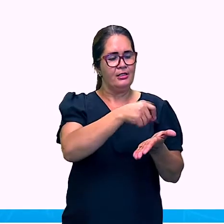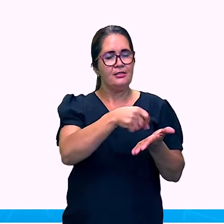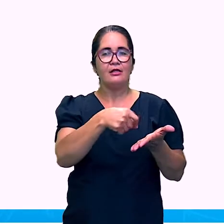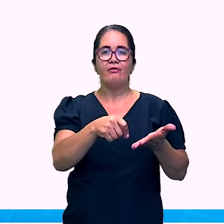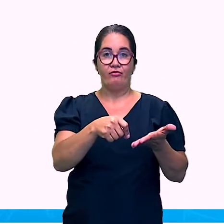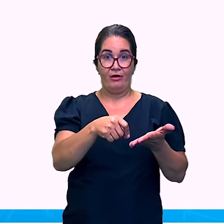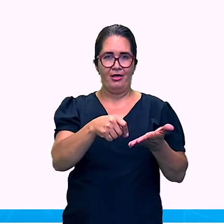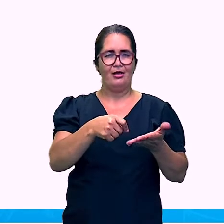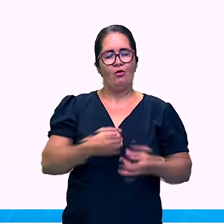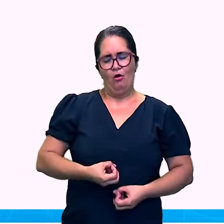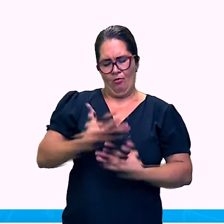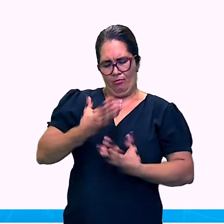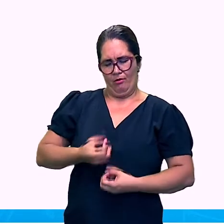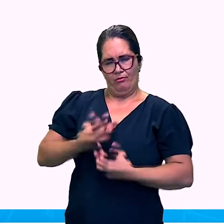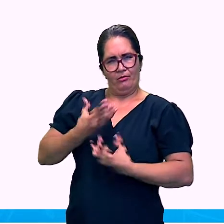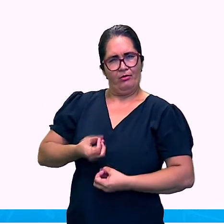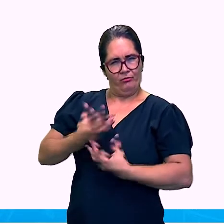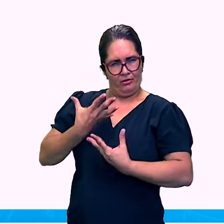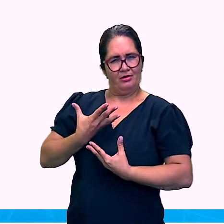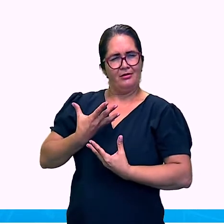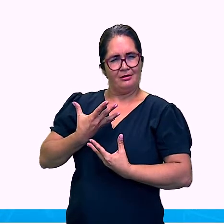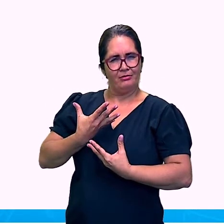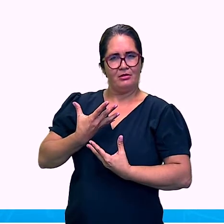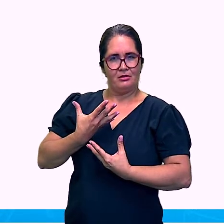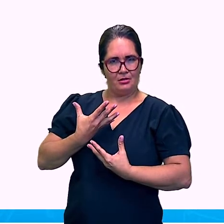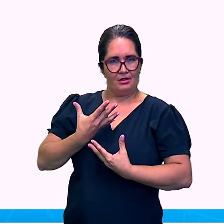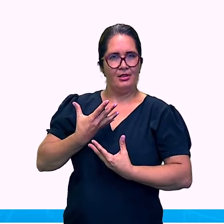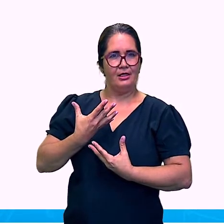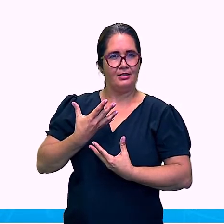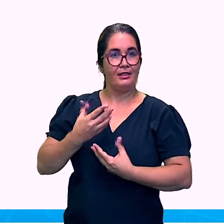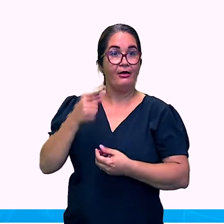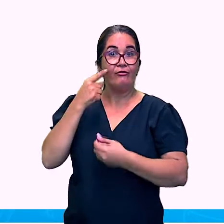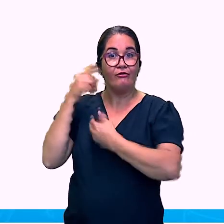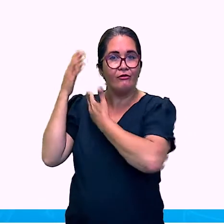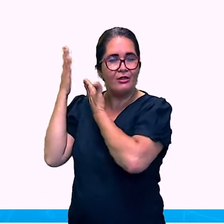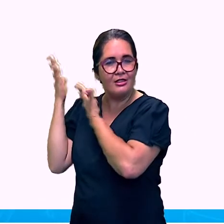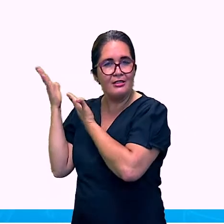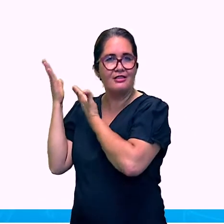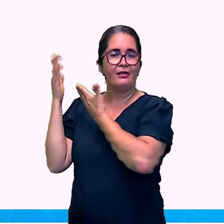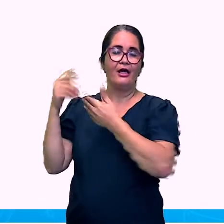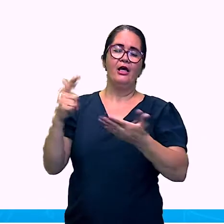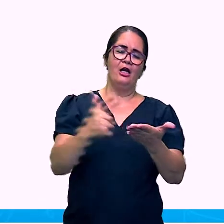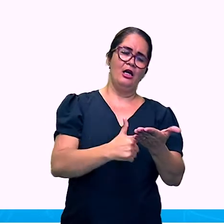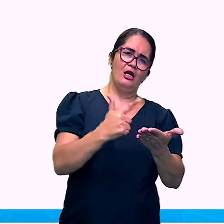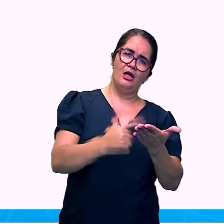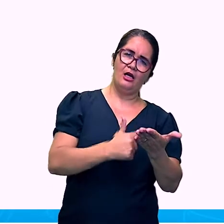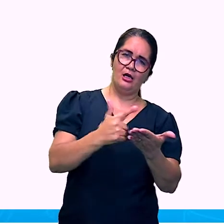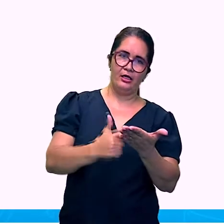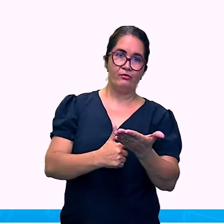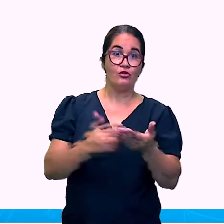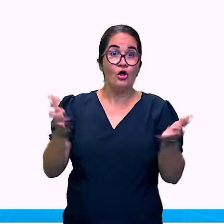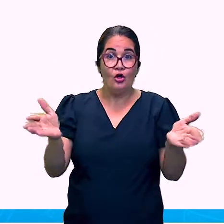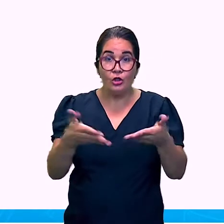Luiz de Camões. Que veio. Que originou. De Portugal.